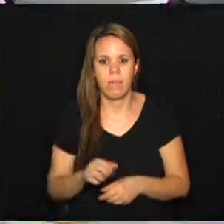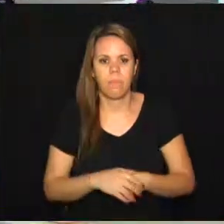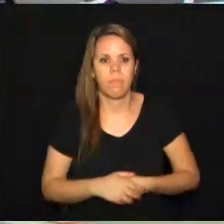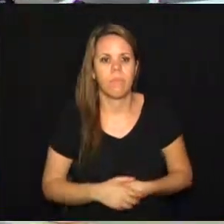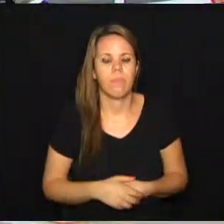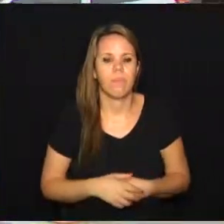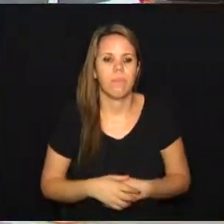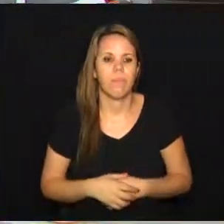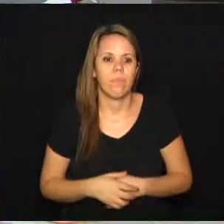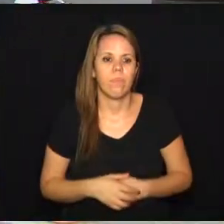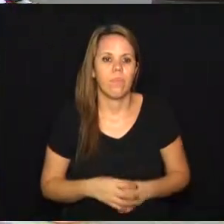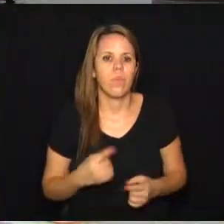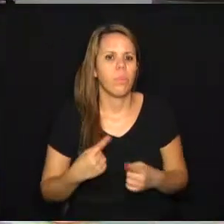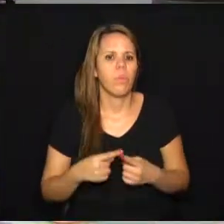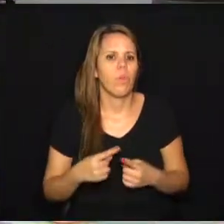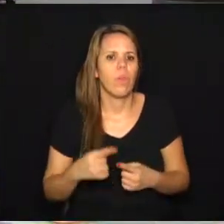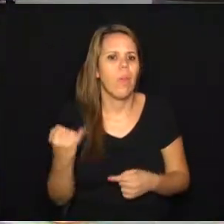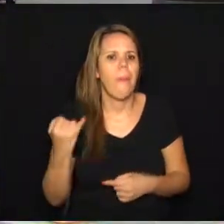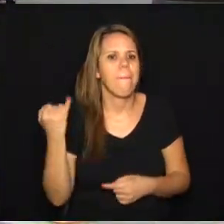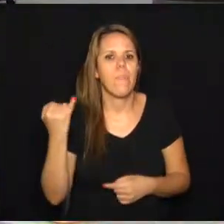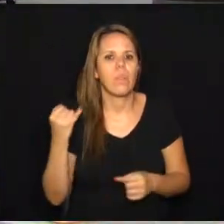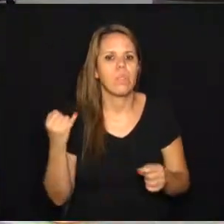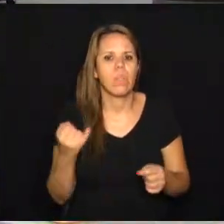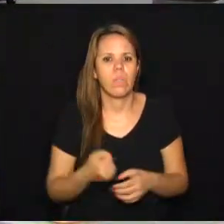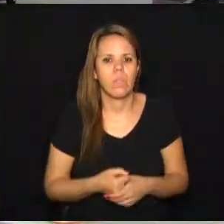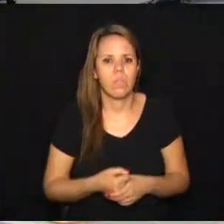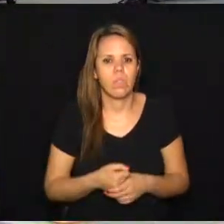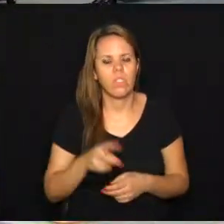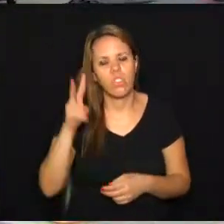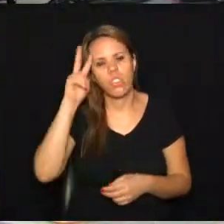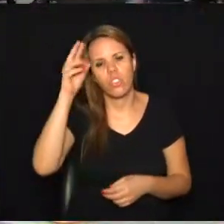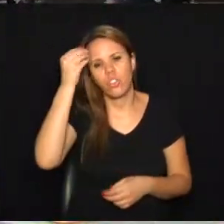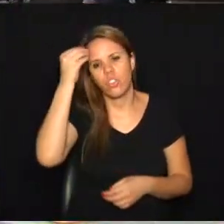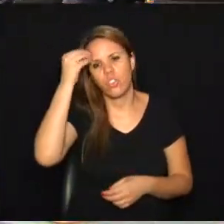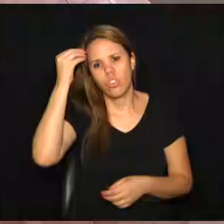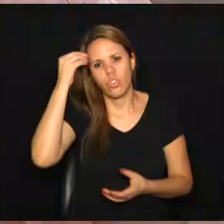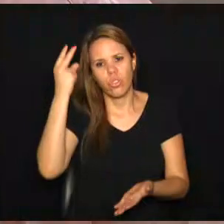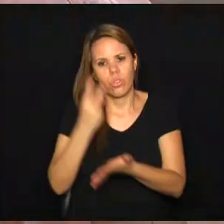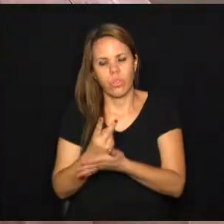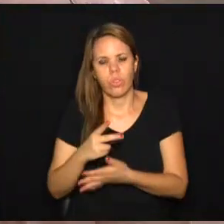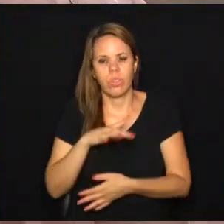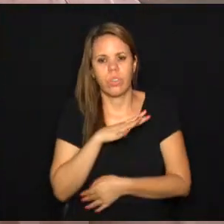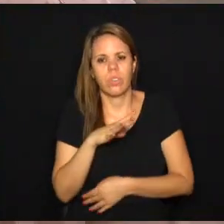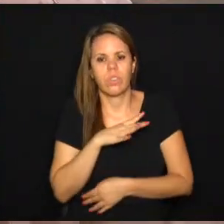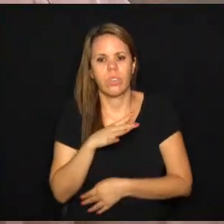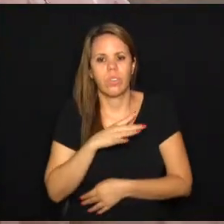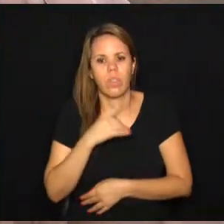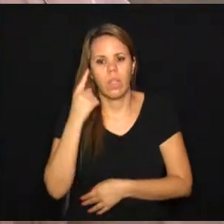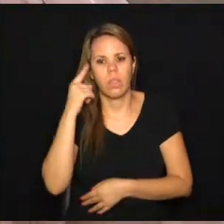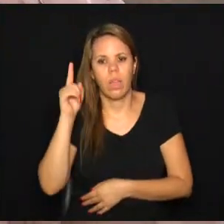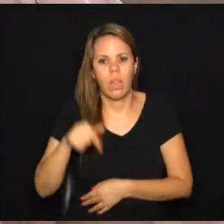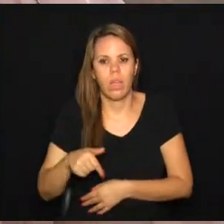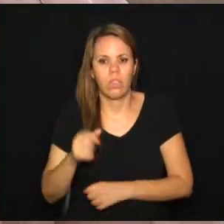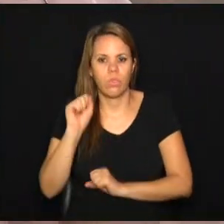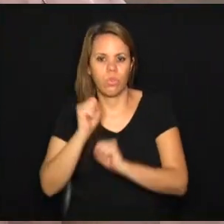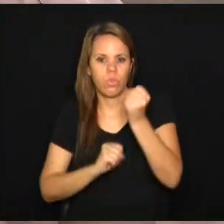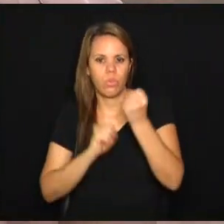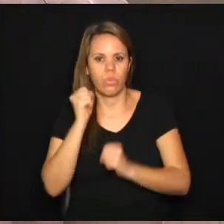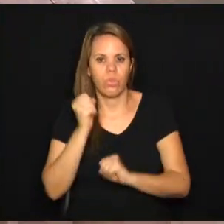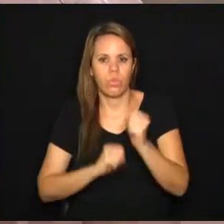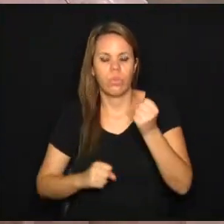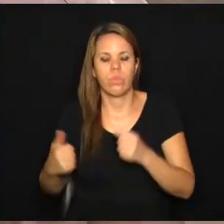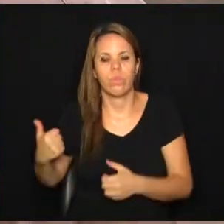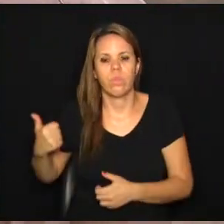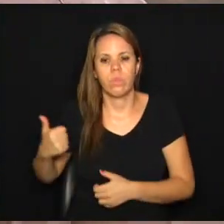mais não. Por que é importante manter essa história preservada aqui na cidade? A ideia é justamente da industrialização, Da